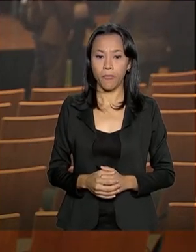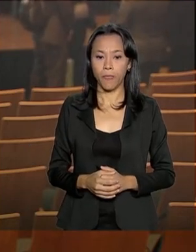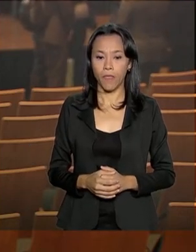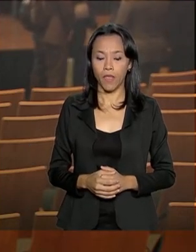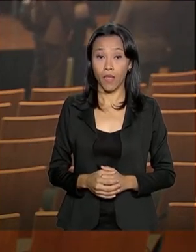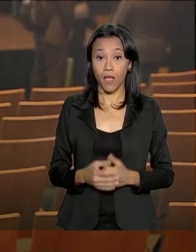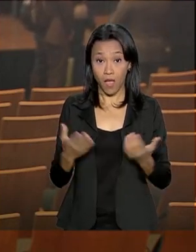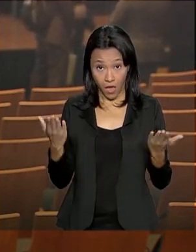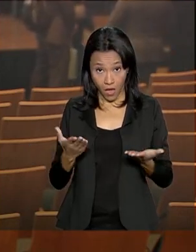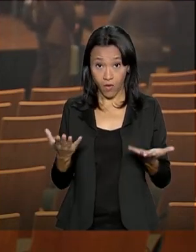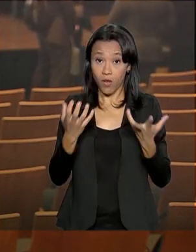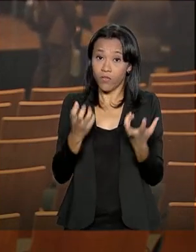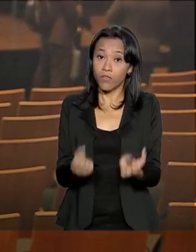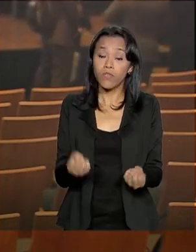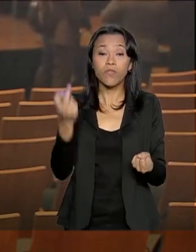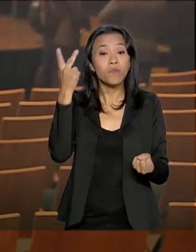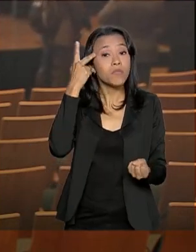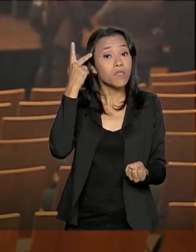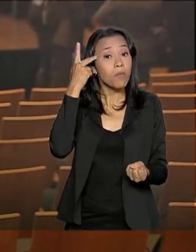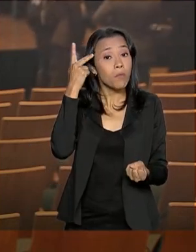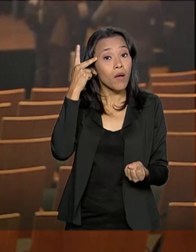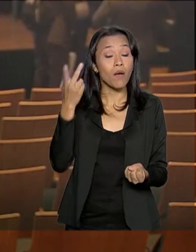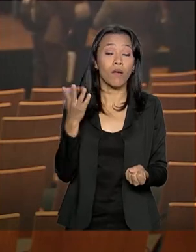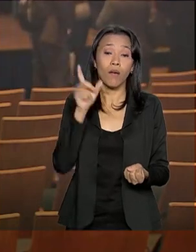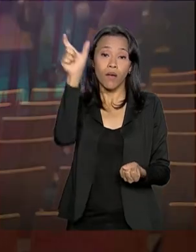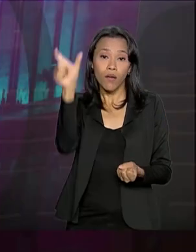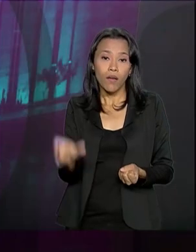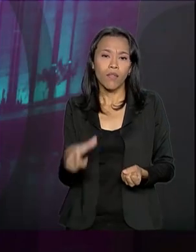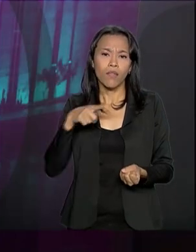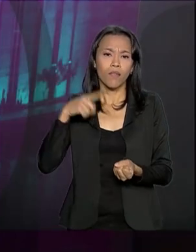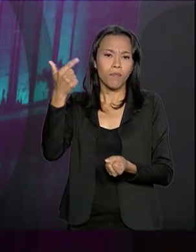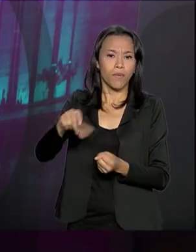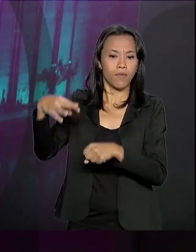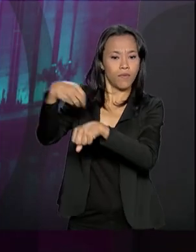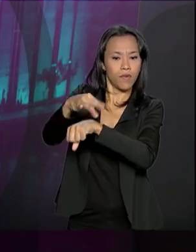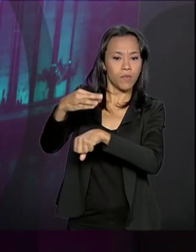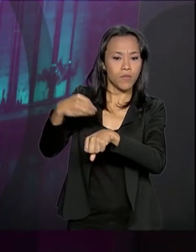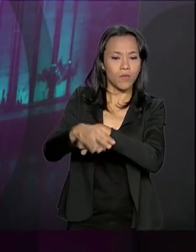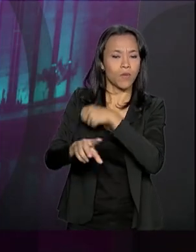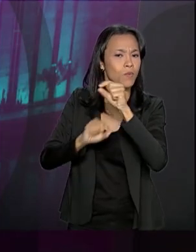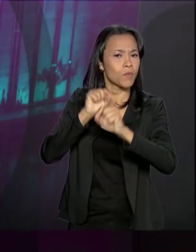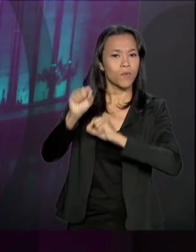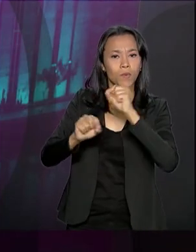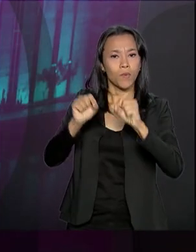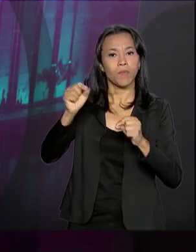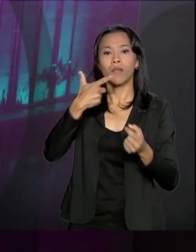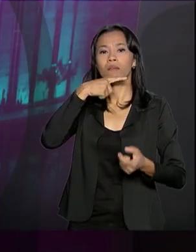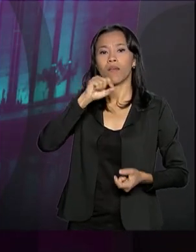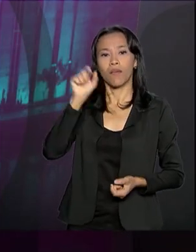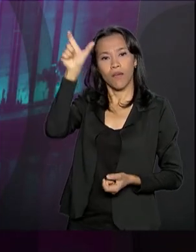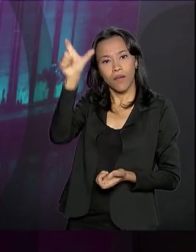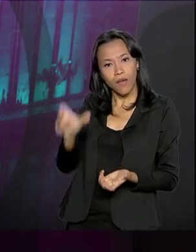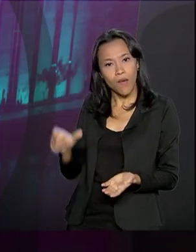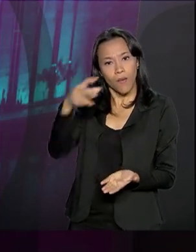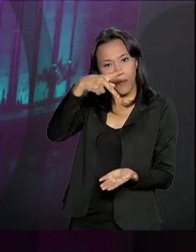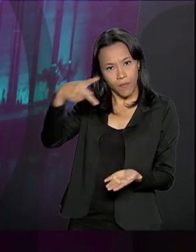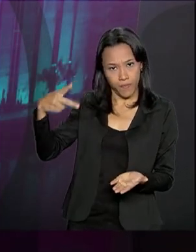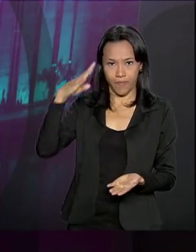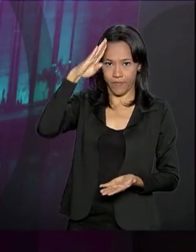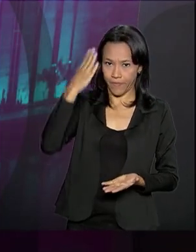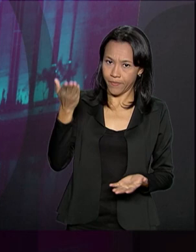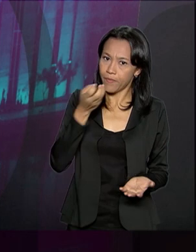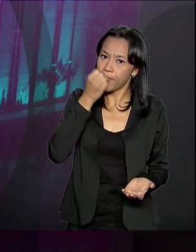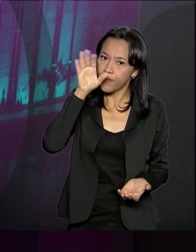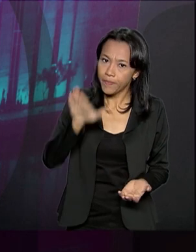Nós vamos agora a São Paulo, onde o repórter Ricardo Ferraz tem informações sobre o presidente Jair Bolsonaro. Olá, Ricardo, boa tarde.